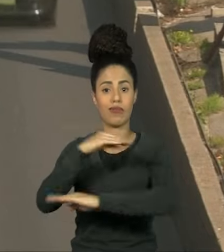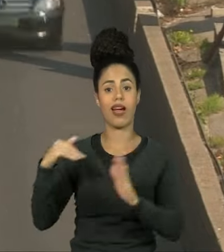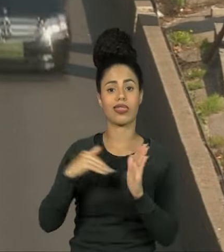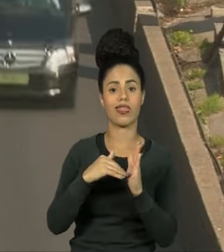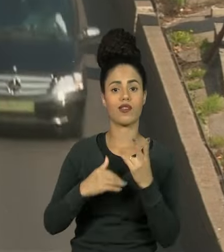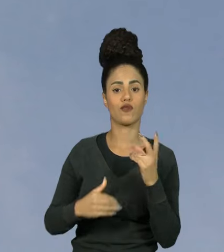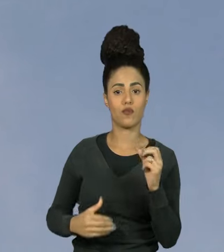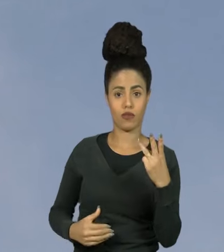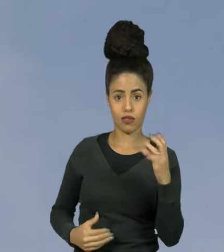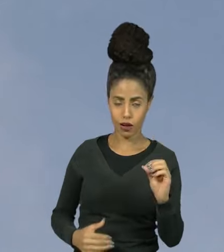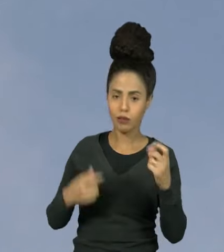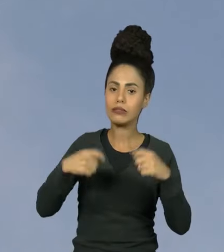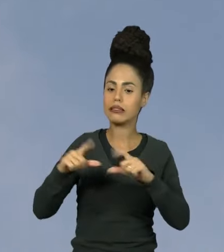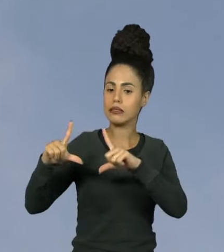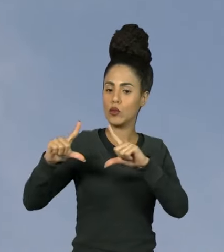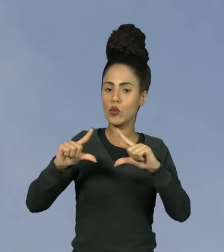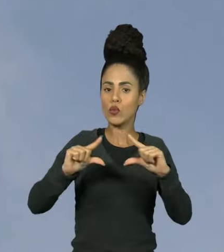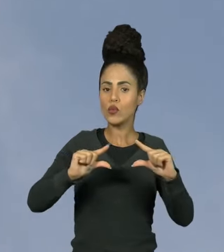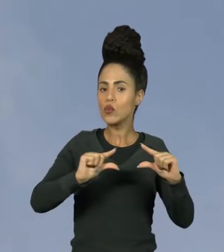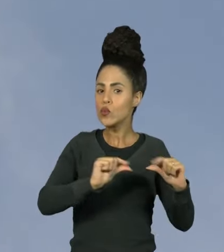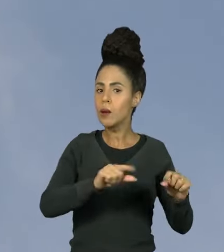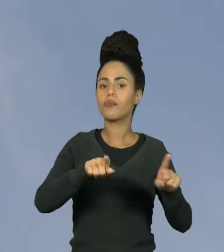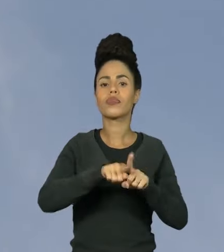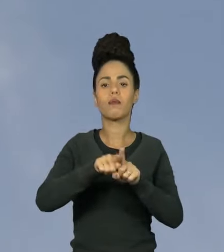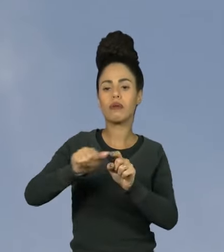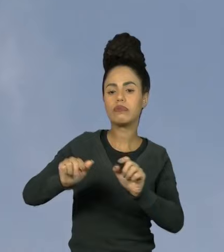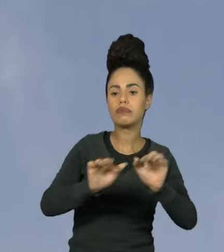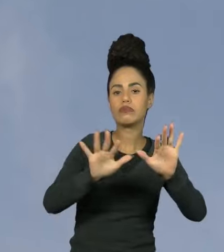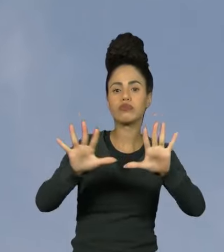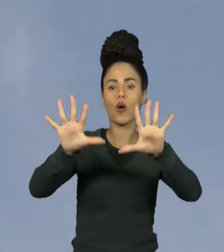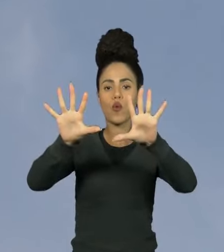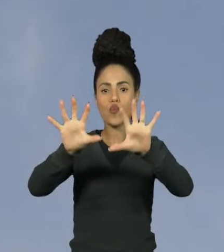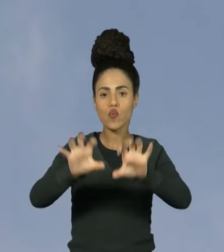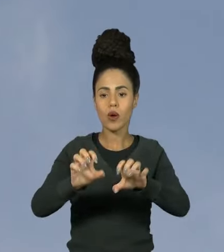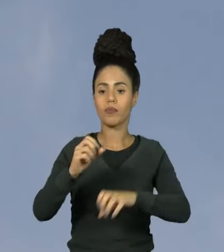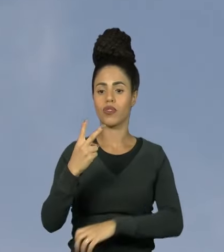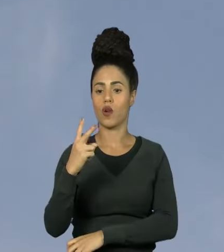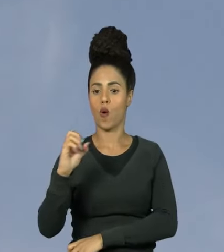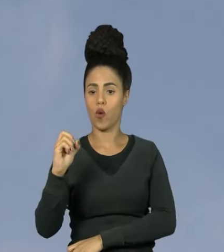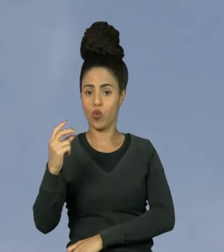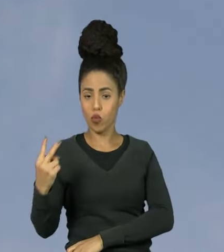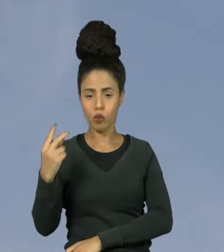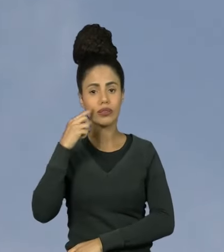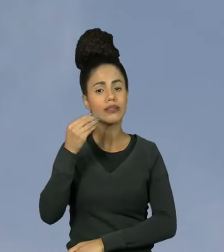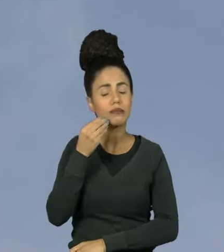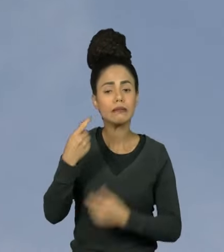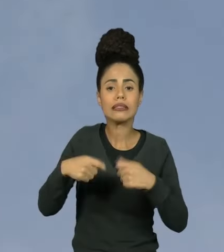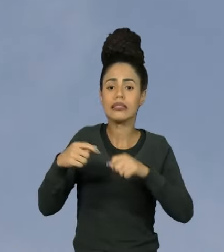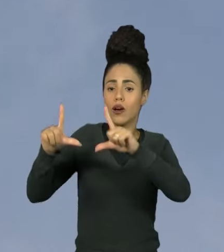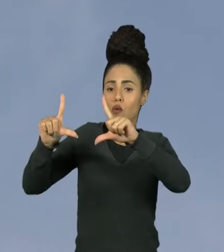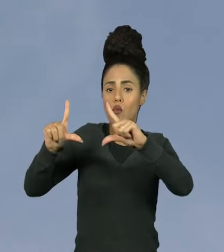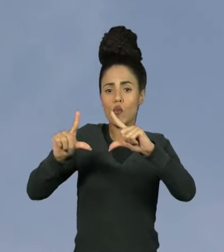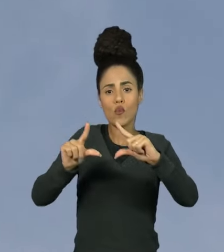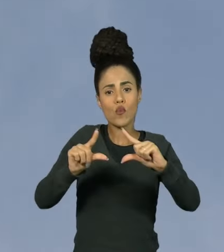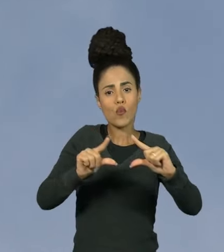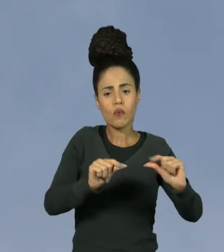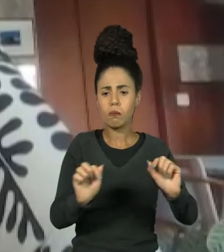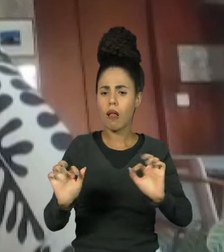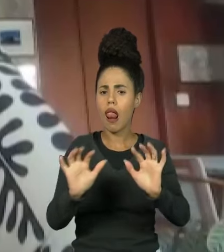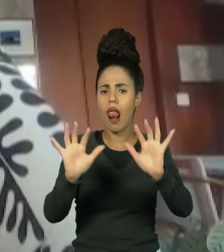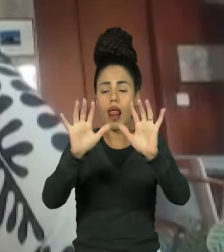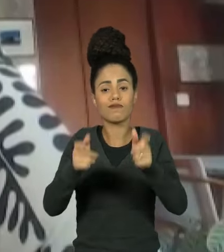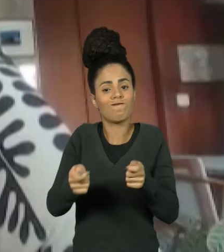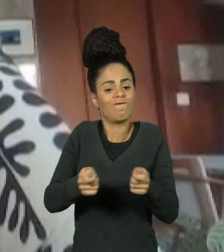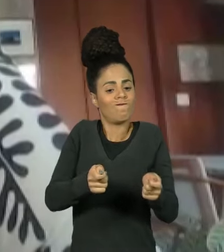Nós temos também que reter o CO2 que já está presente na atmosfera. Nós temos que fazer